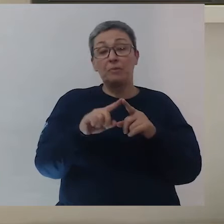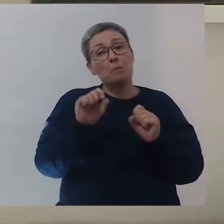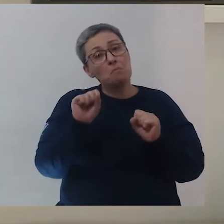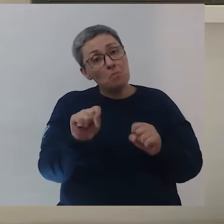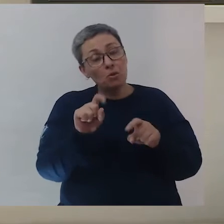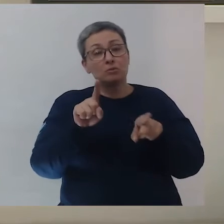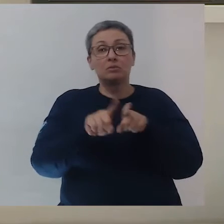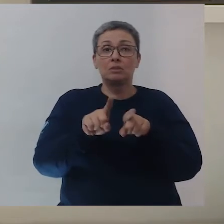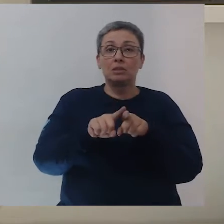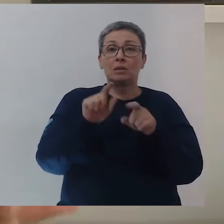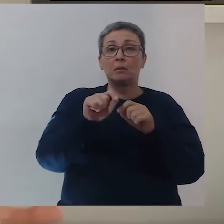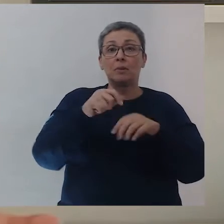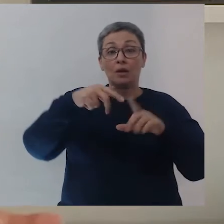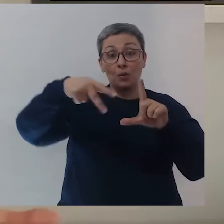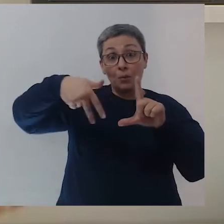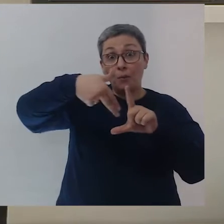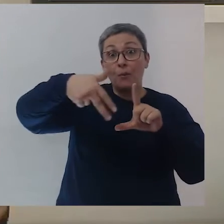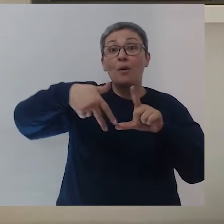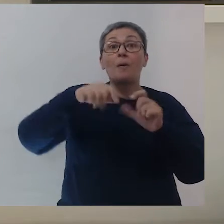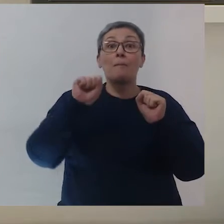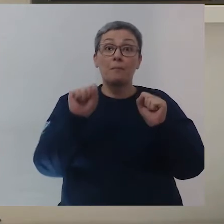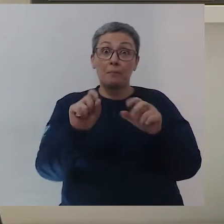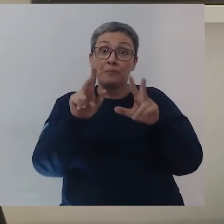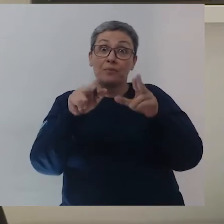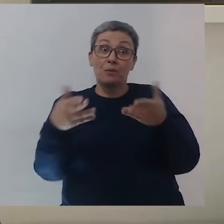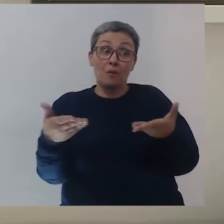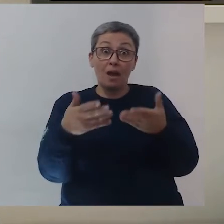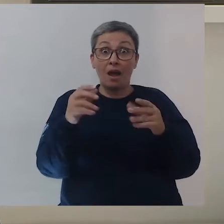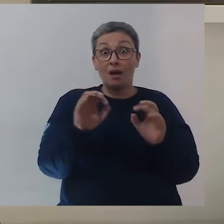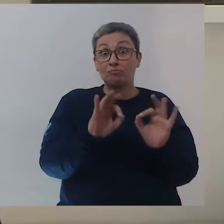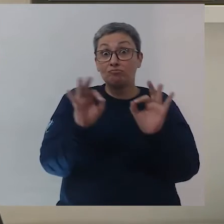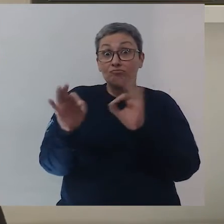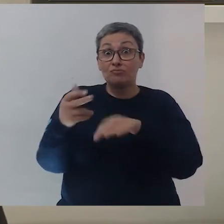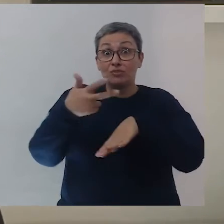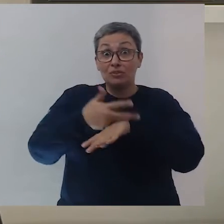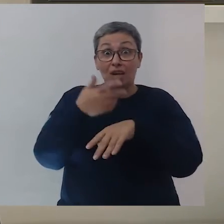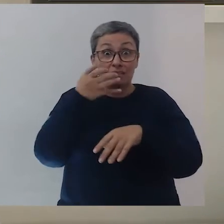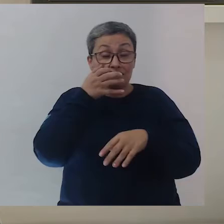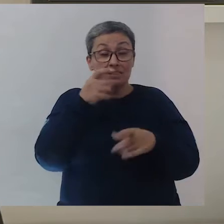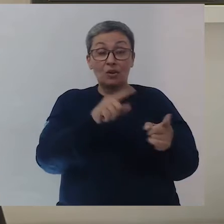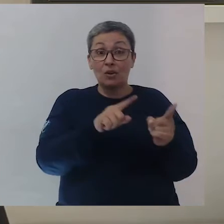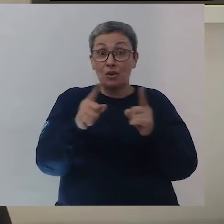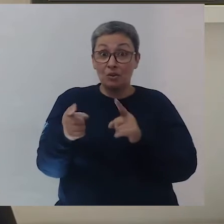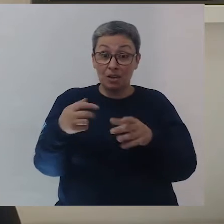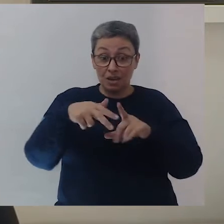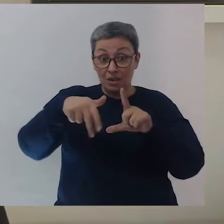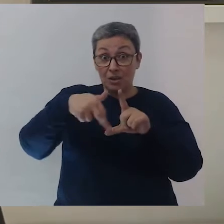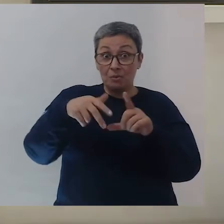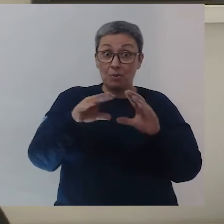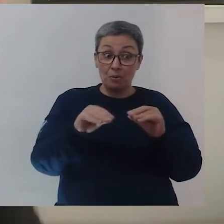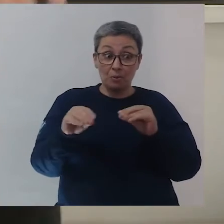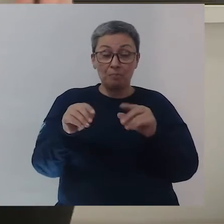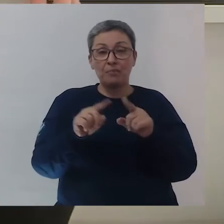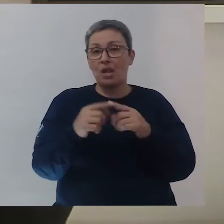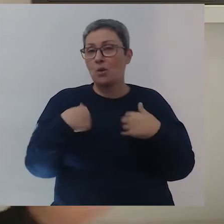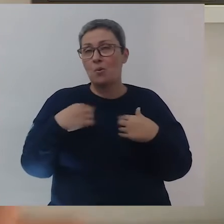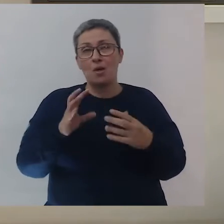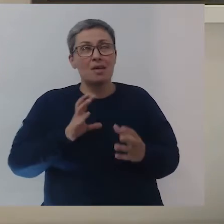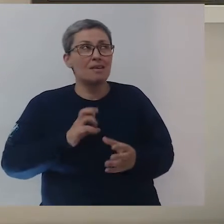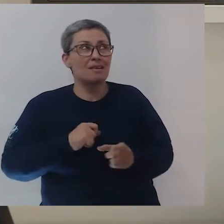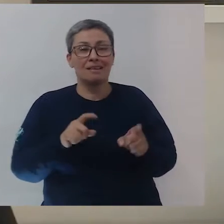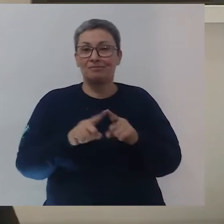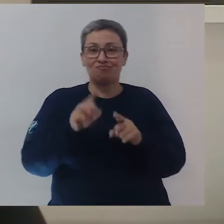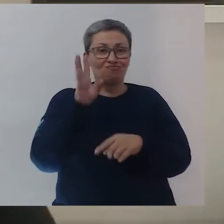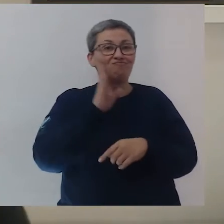pode ser feito em formato de animação, né? Como é o caso desse vídeo aí que vocês viram, que é feito com animação de massinha de modelar. Eu amei,